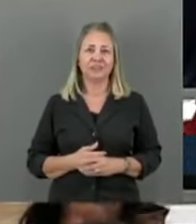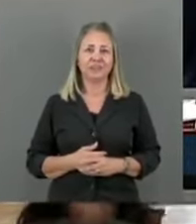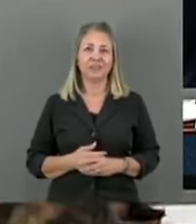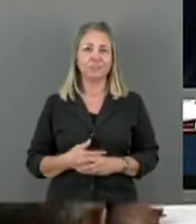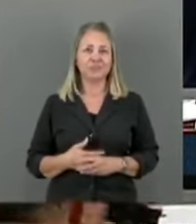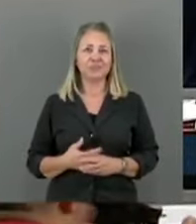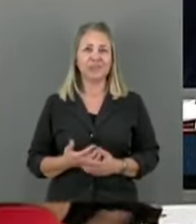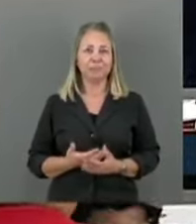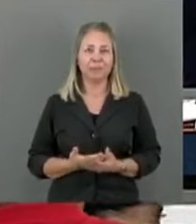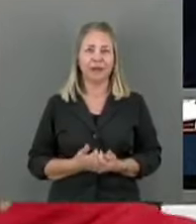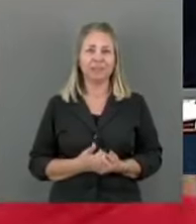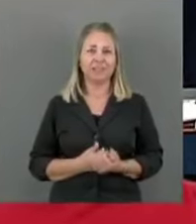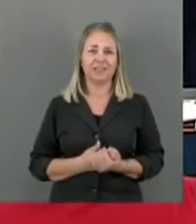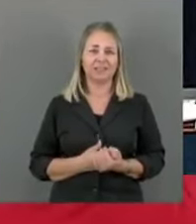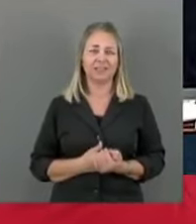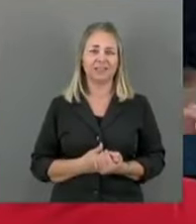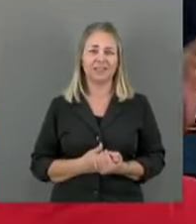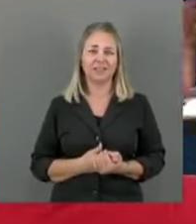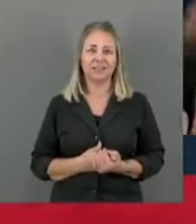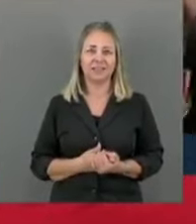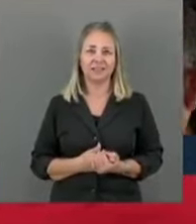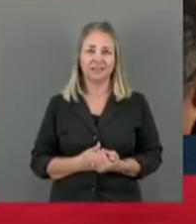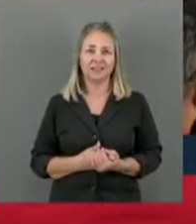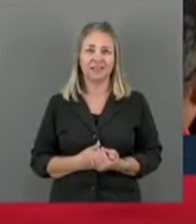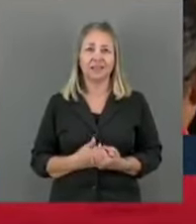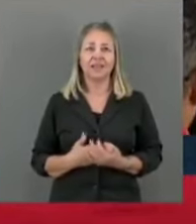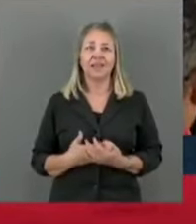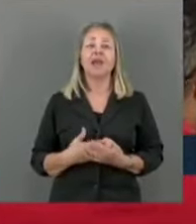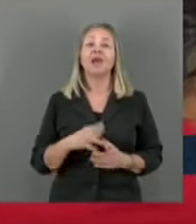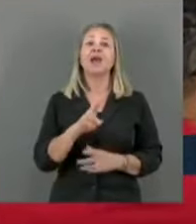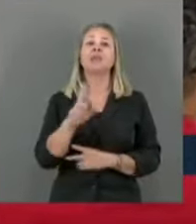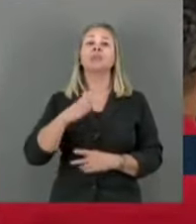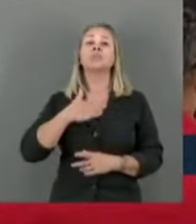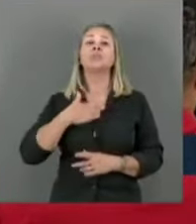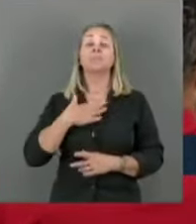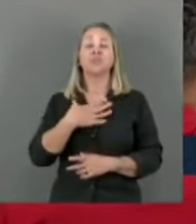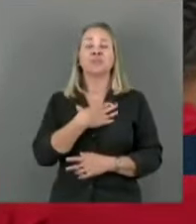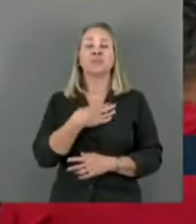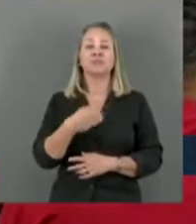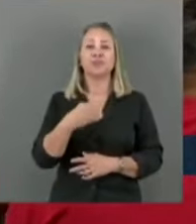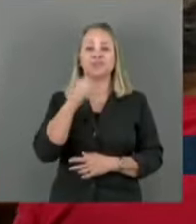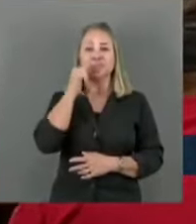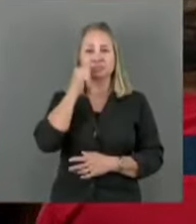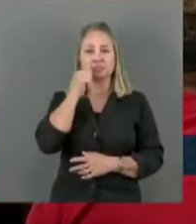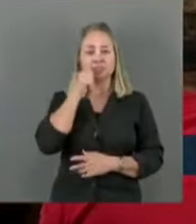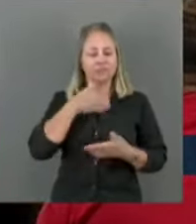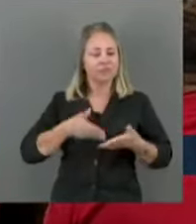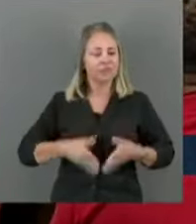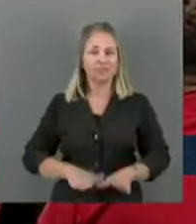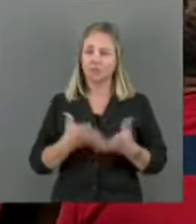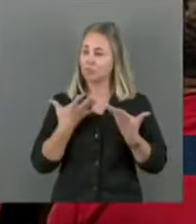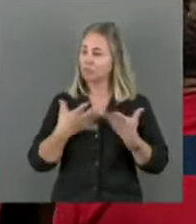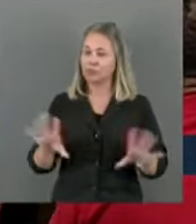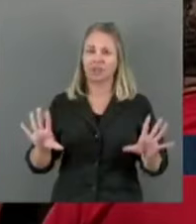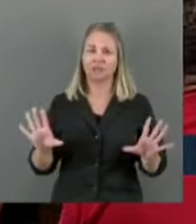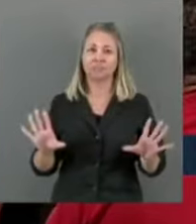da minha filha, não vou receber.